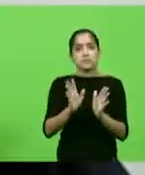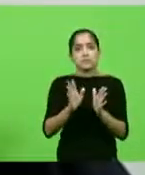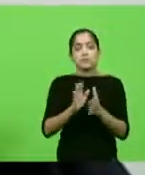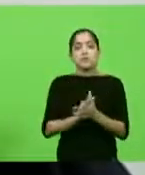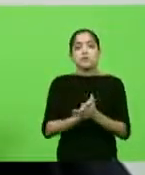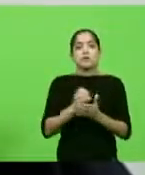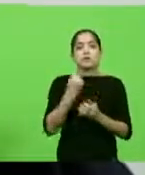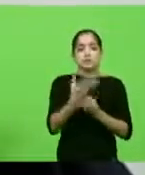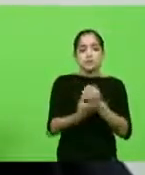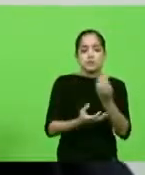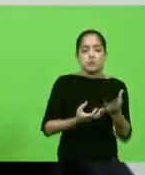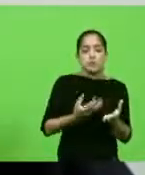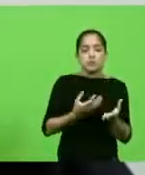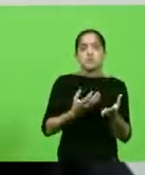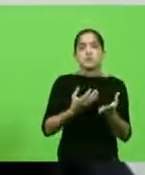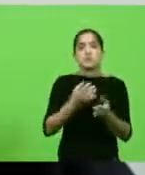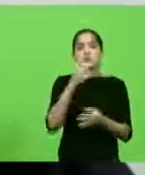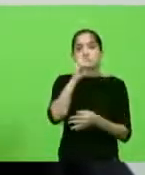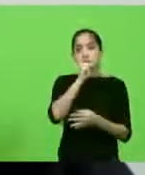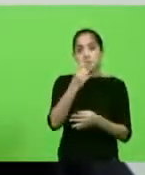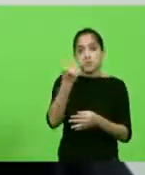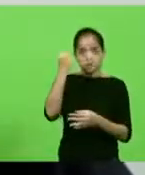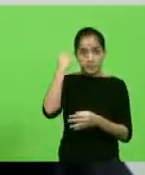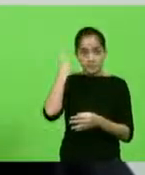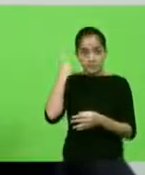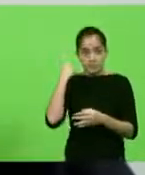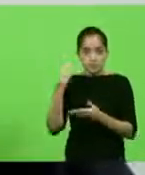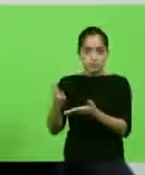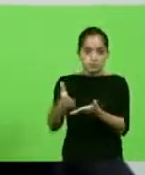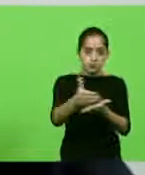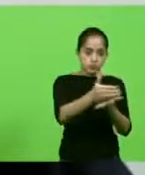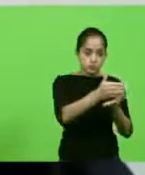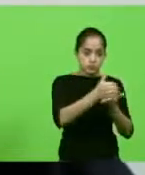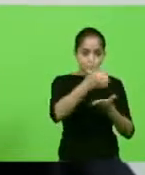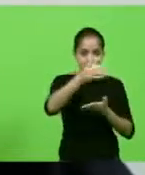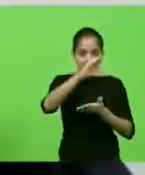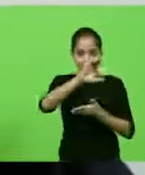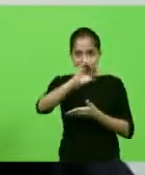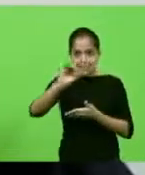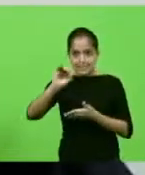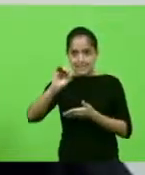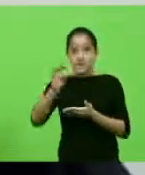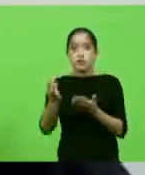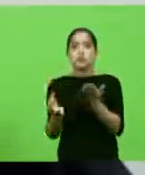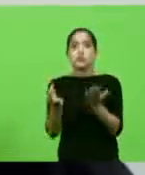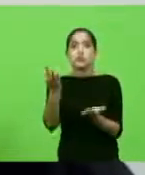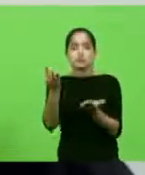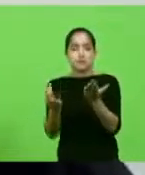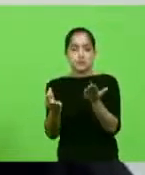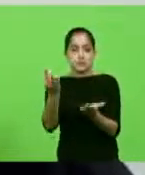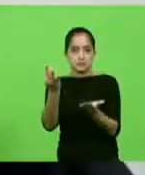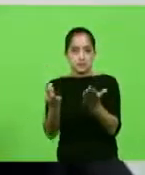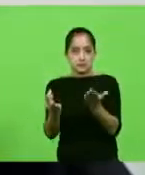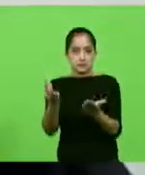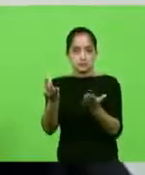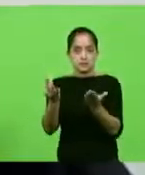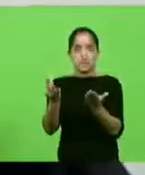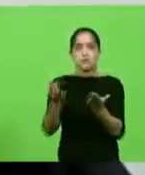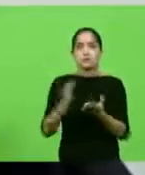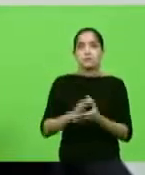de doações, no último sábado, arrecadou 100 toneladas de alimentos. Nós estamos